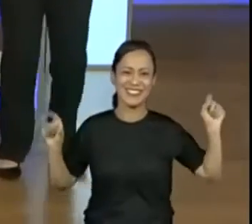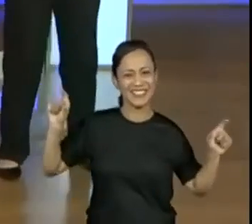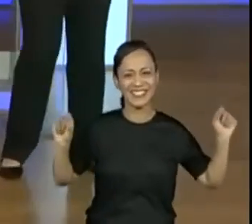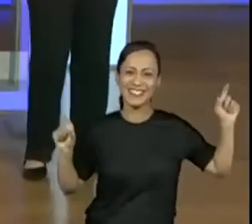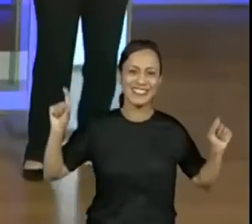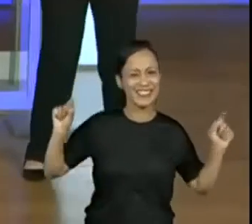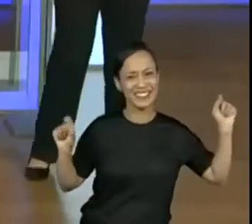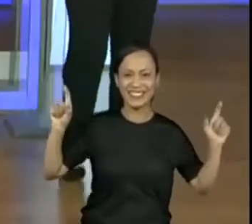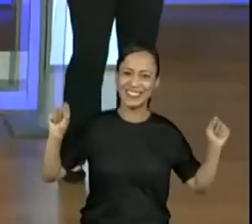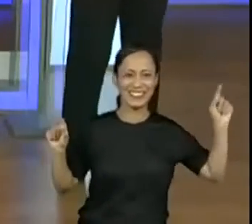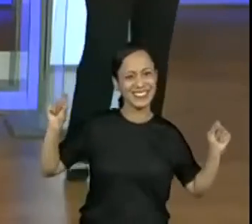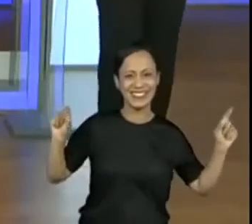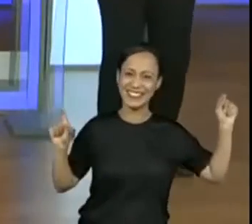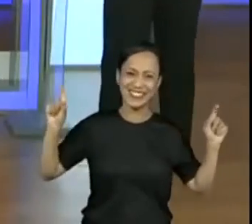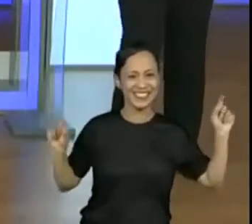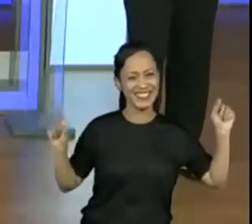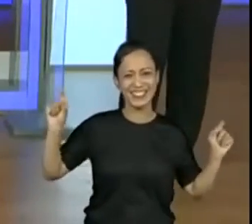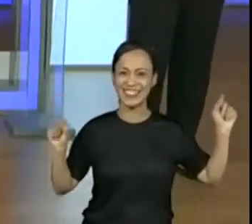Tchau,